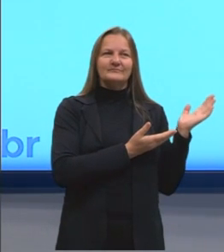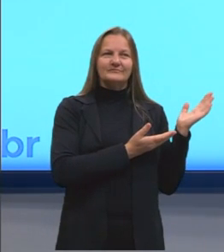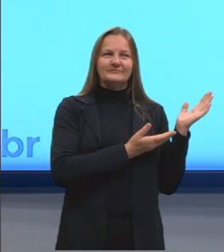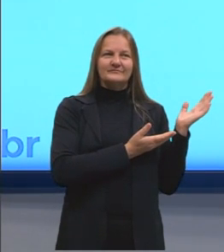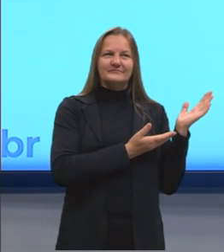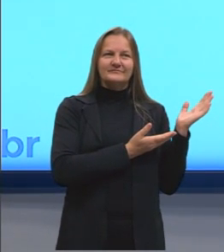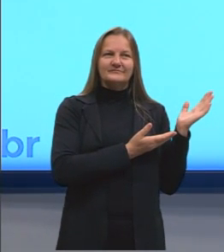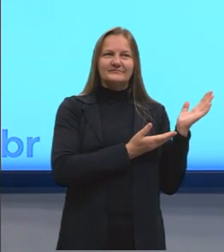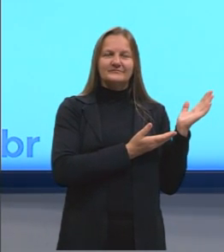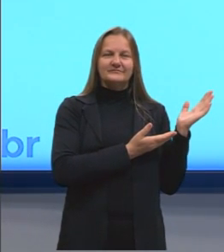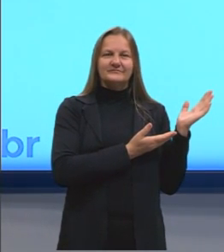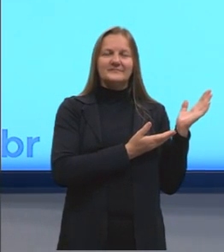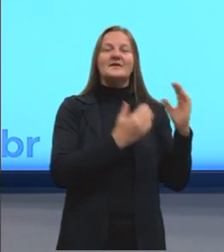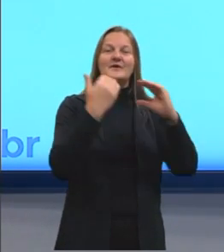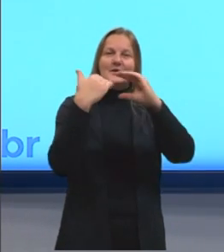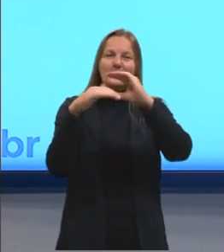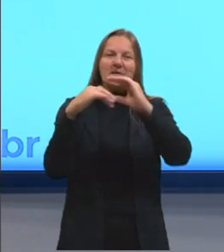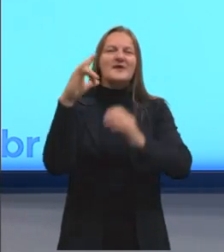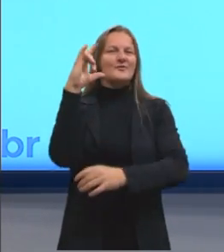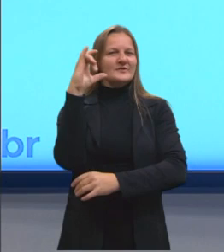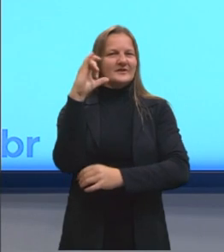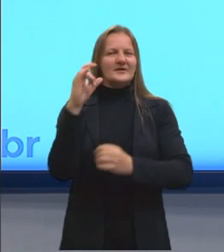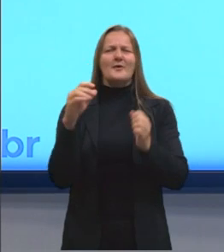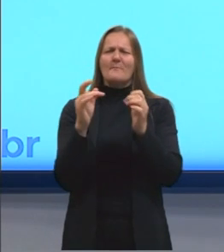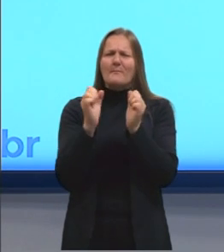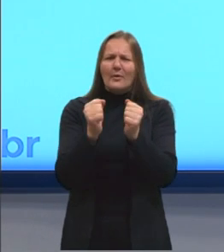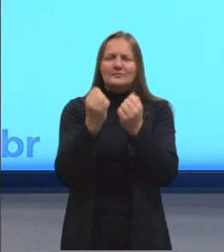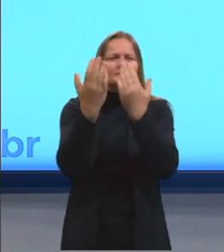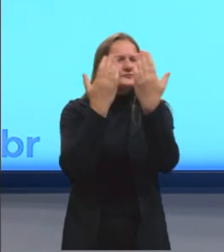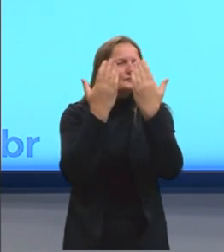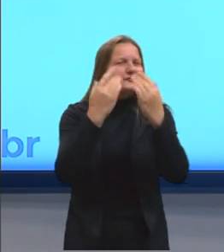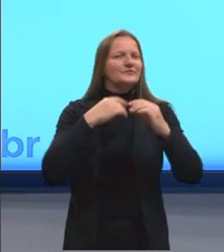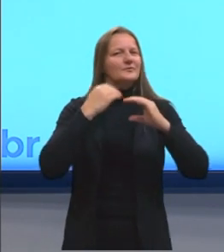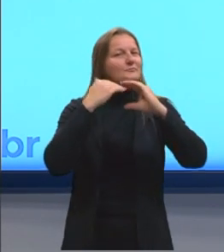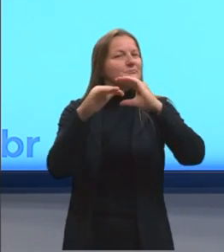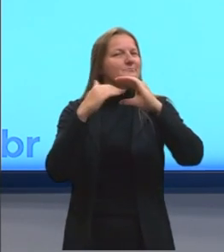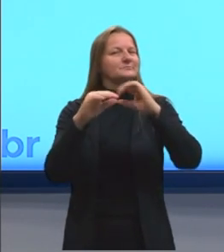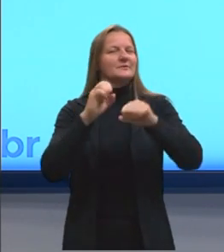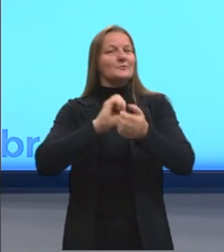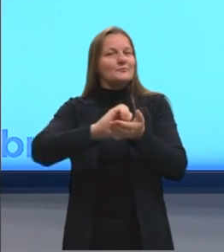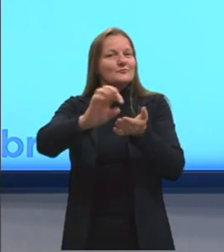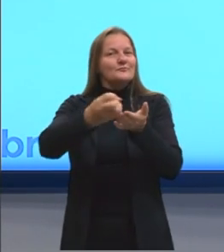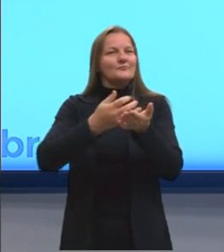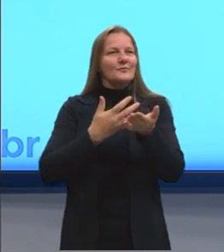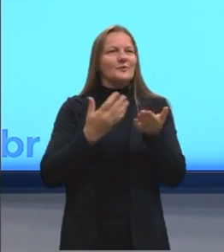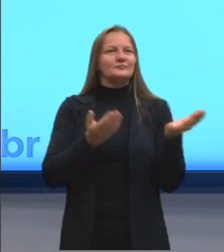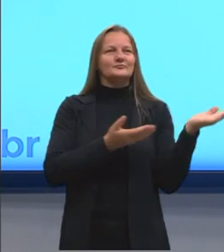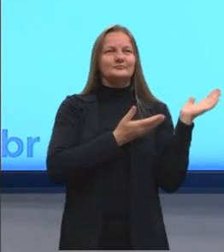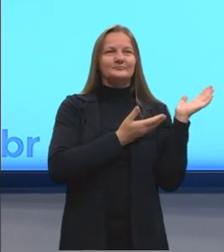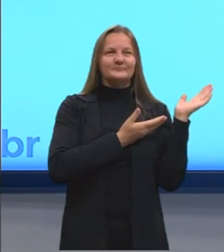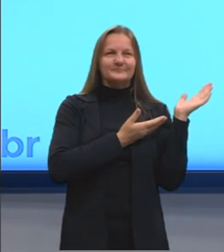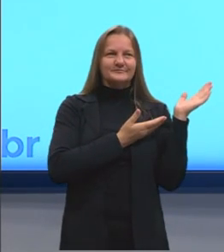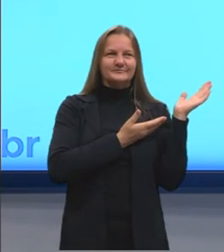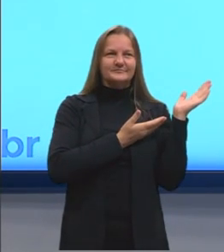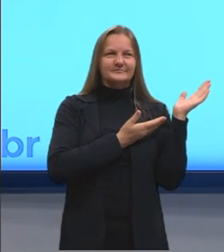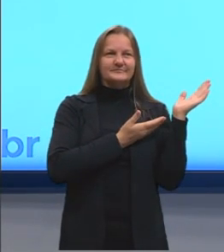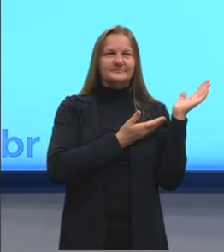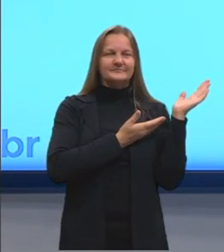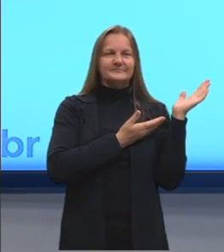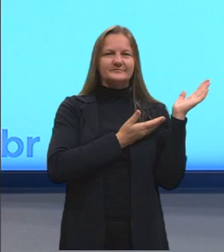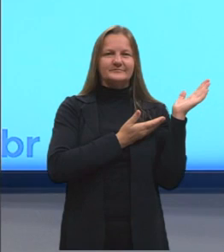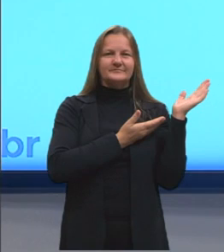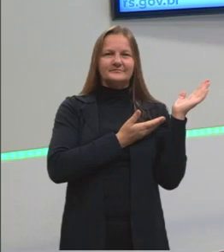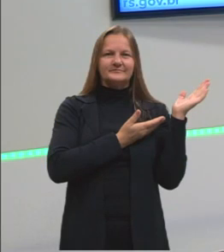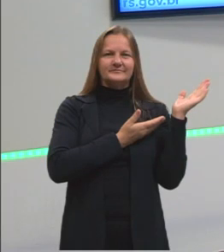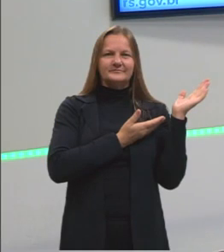também o e-mail, caso vocês queiram tirar alguma dúvida, mandar uma mensagem, podem ficar à vontade. Hoje